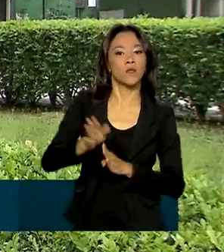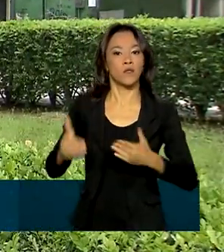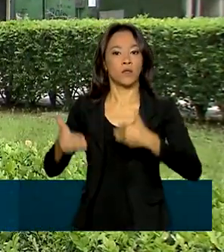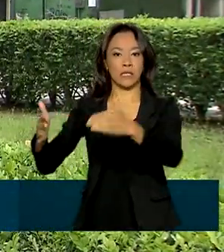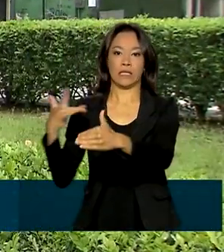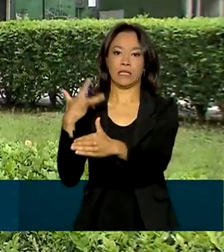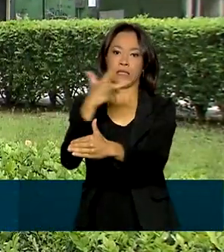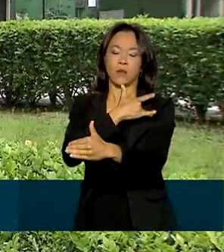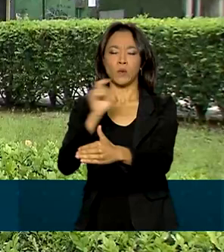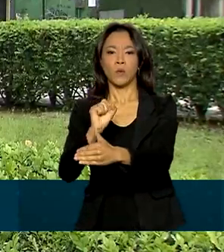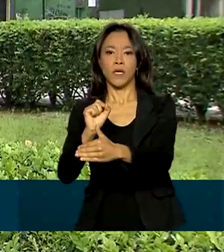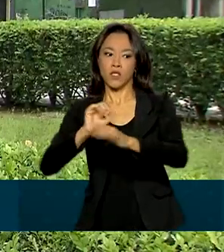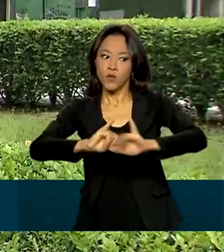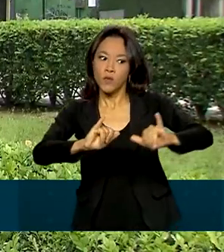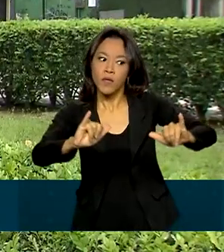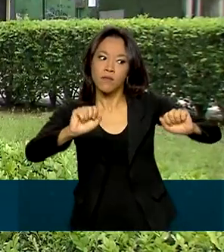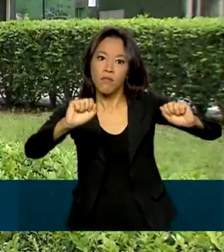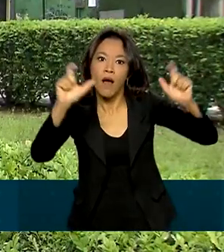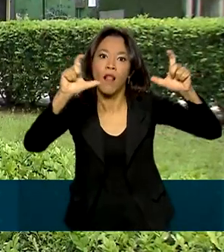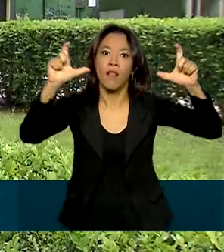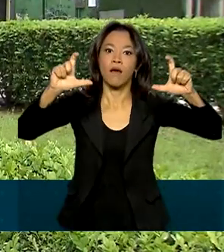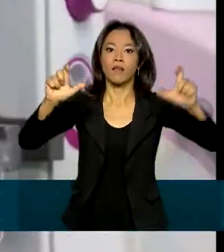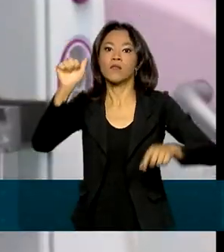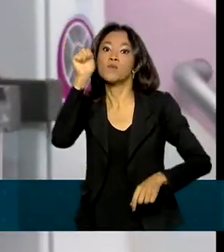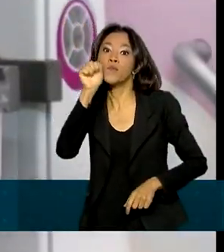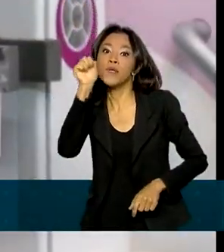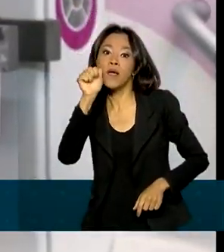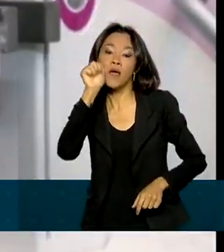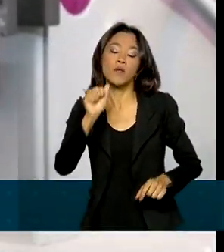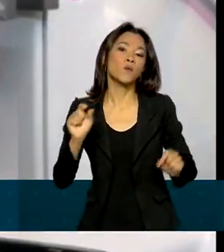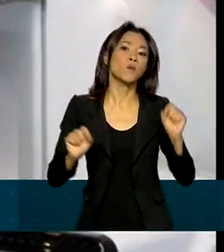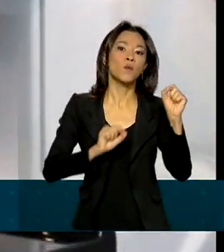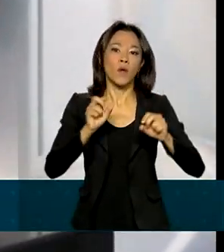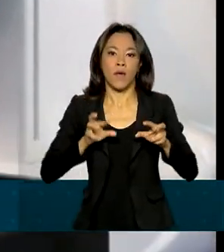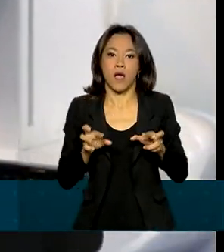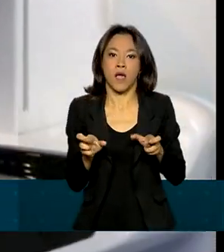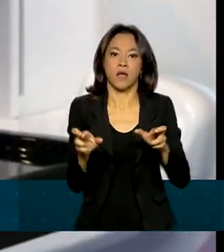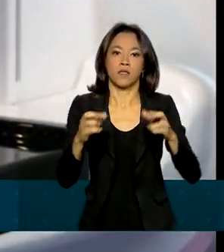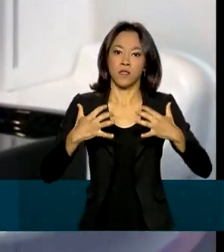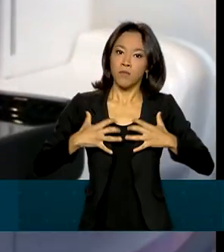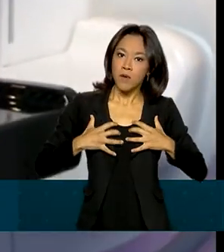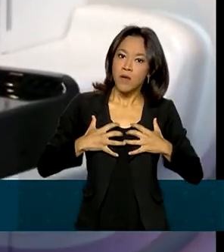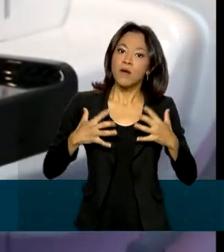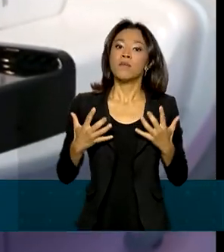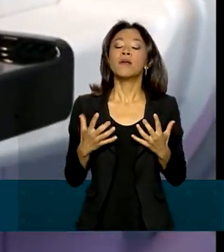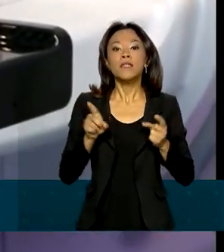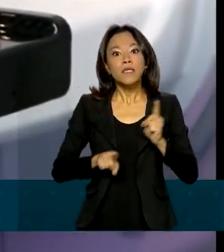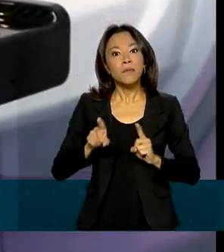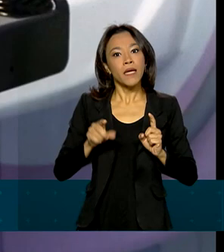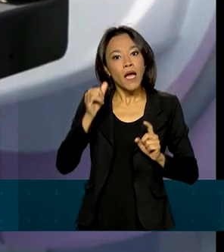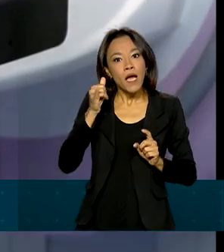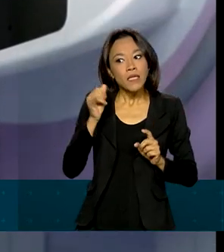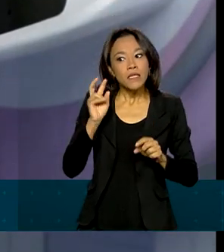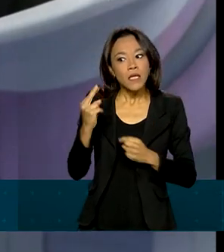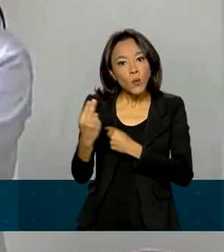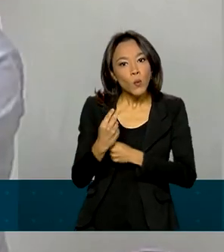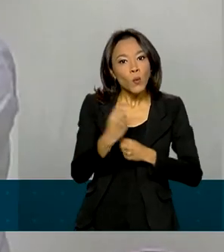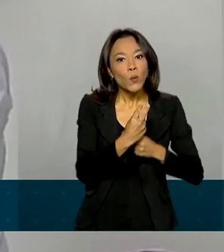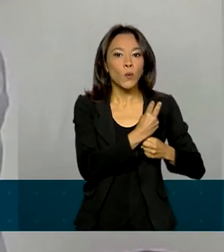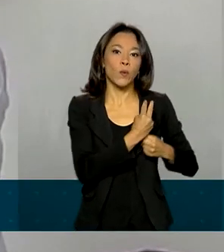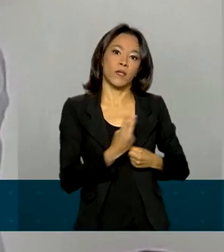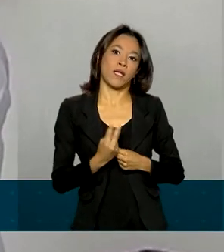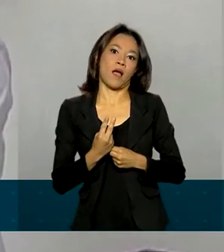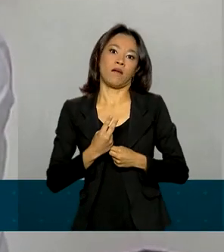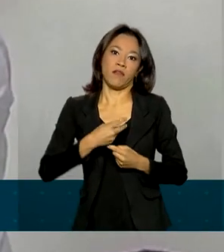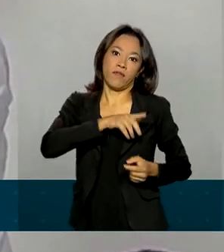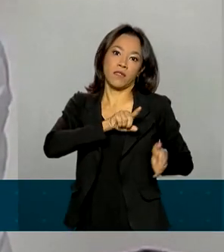A campanha é um alerta às mulheres sobre os sinais dos sintomas do câncer de mama e a importância da prevenção e do diagnóstico